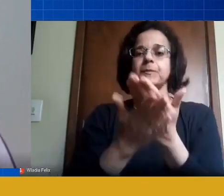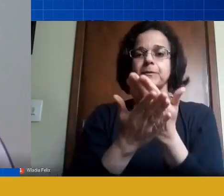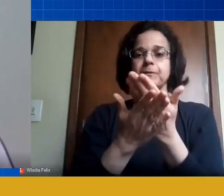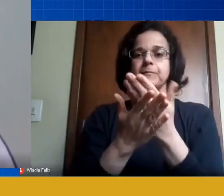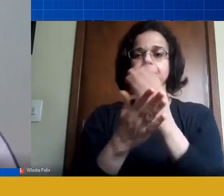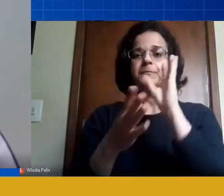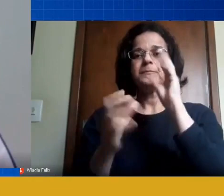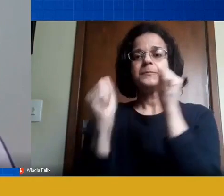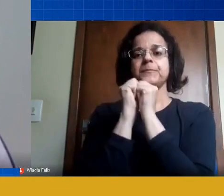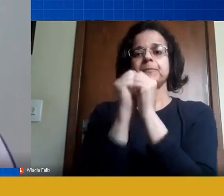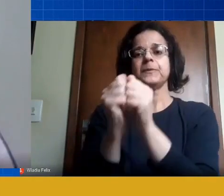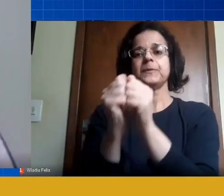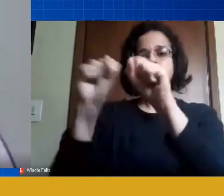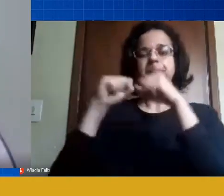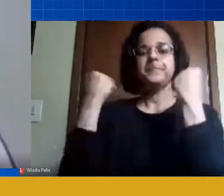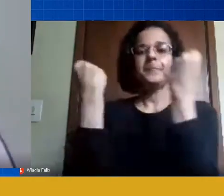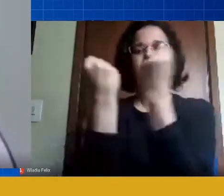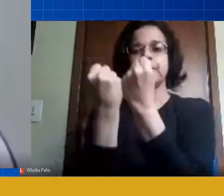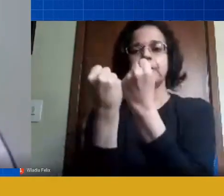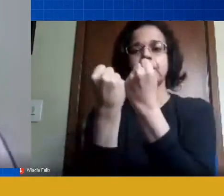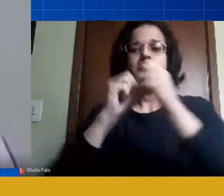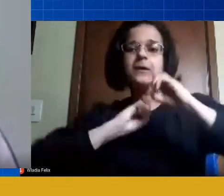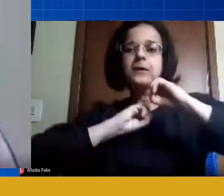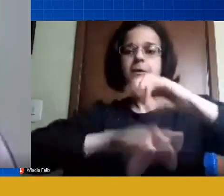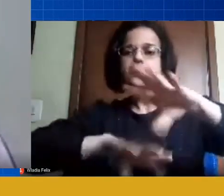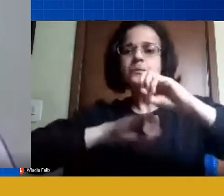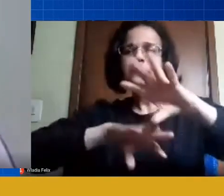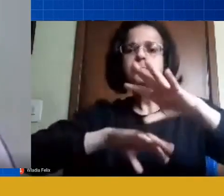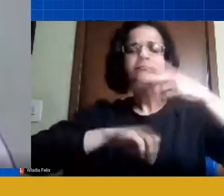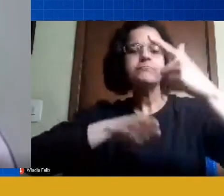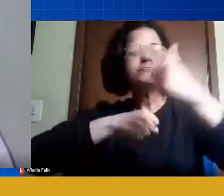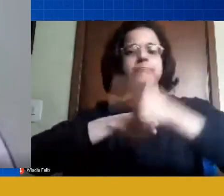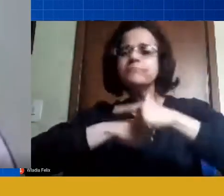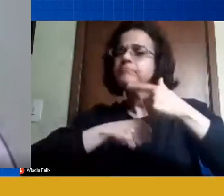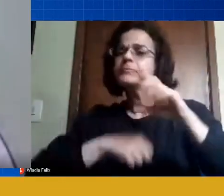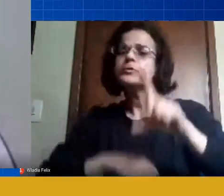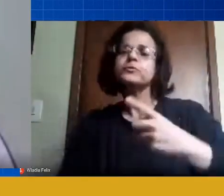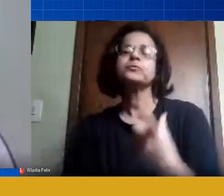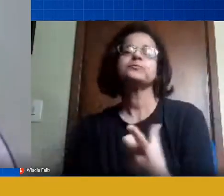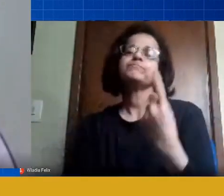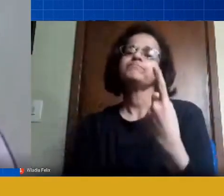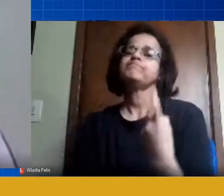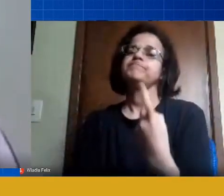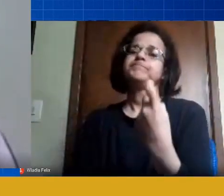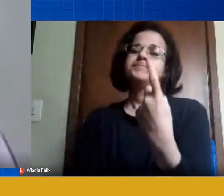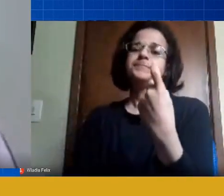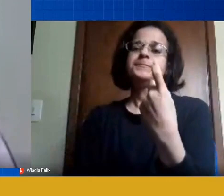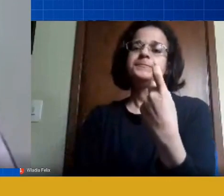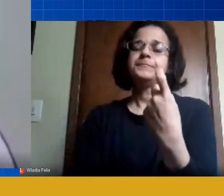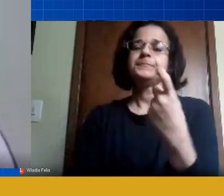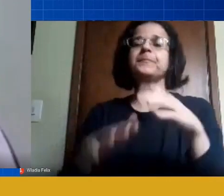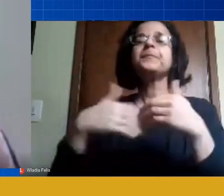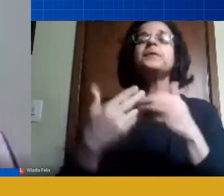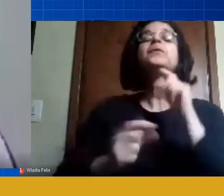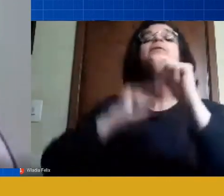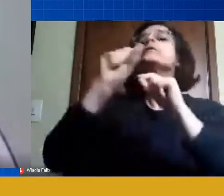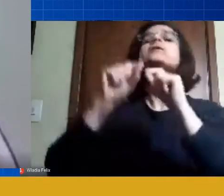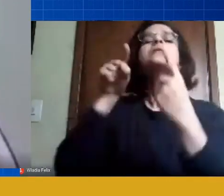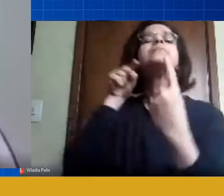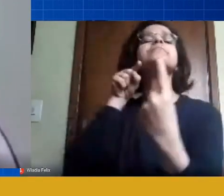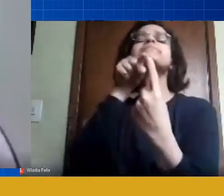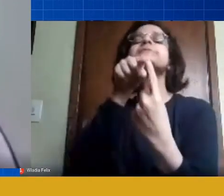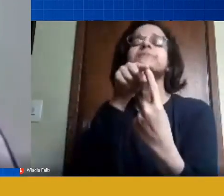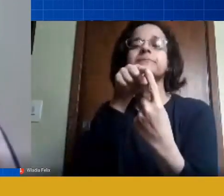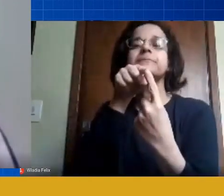sociedade a educação ela tem um papel que é único e esse papel único compete a quem? ao